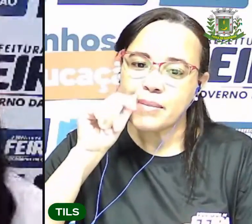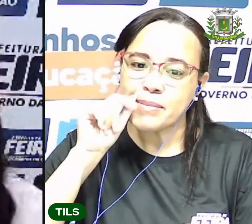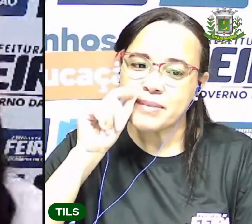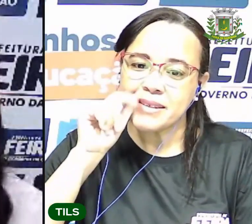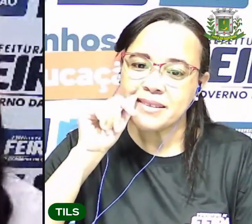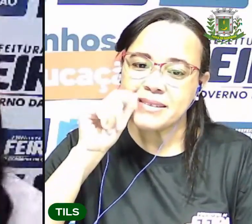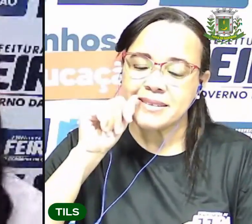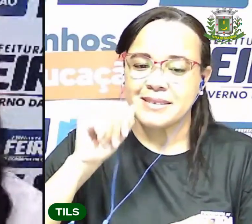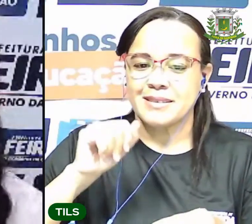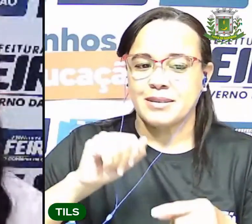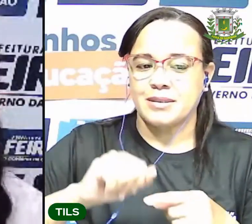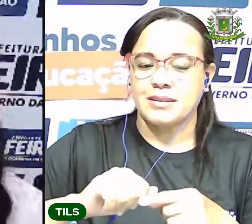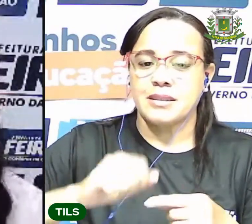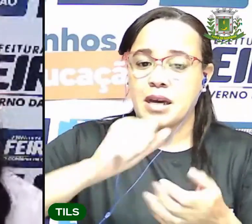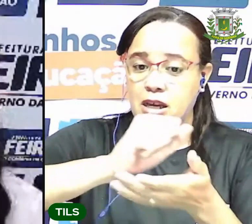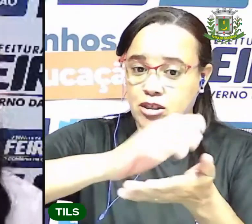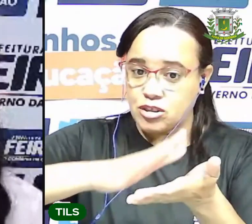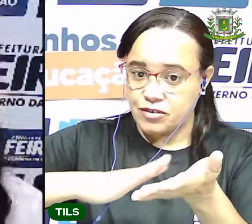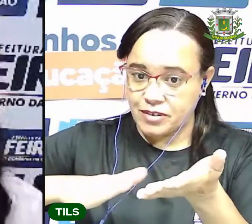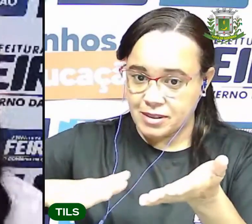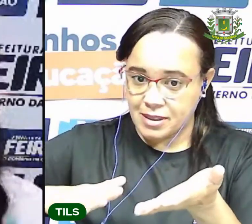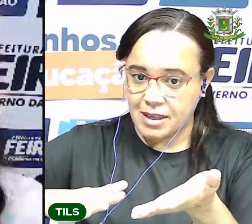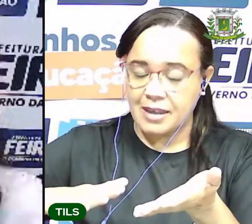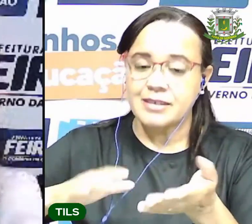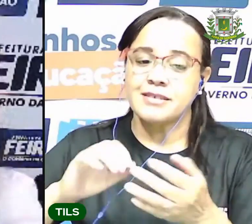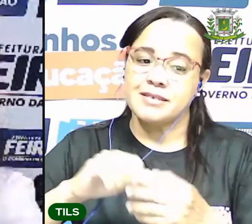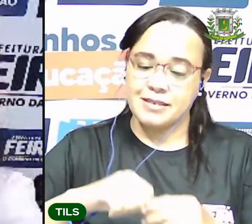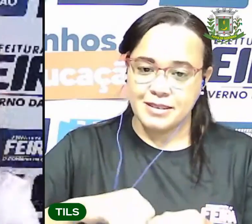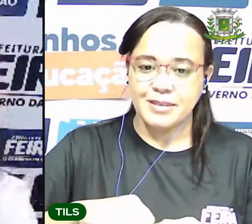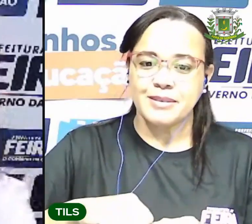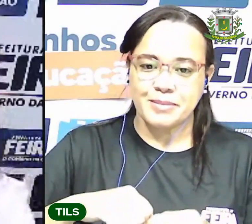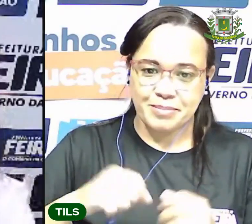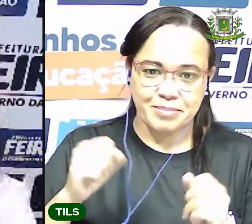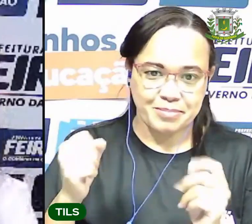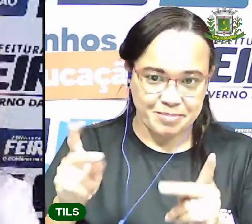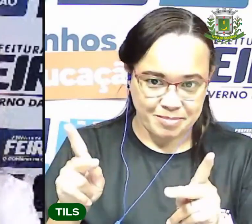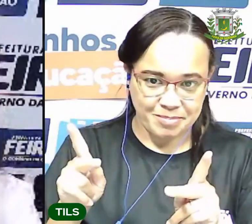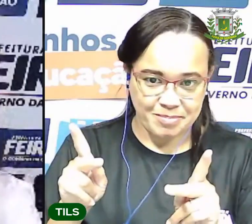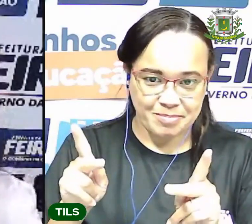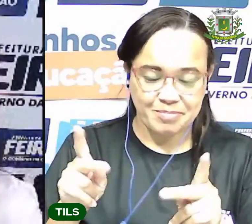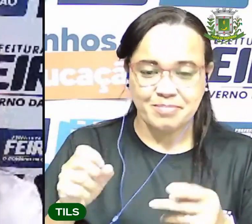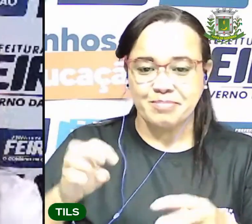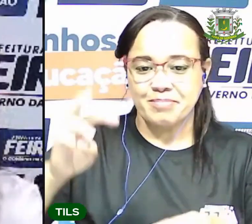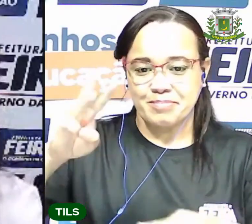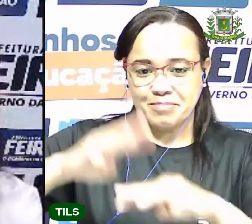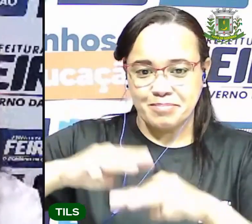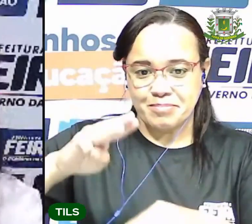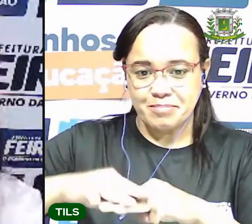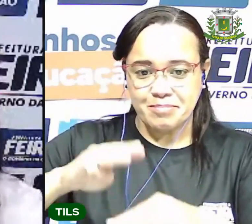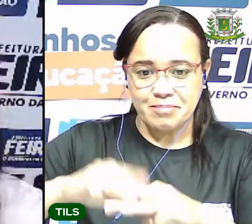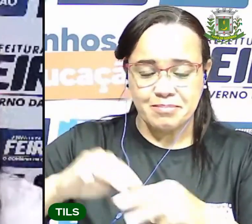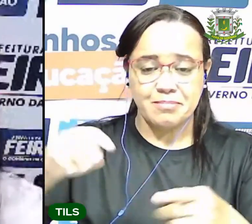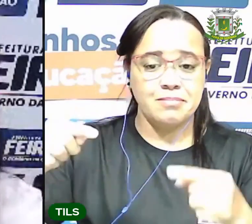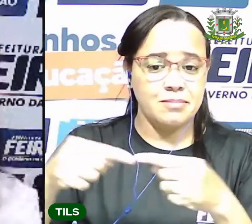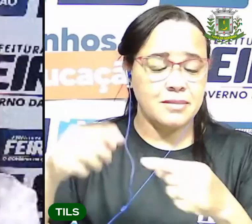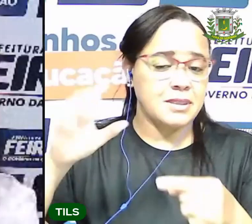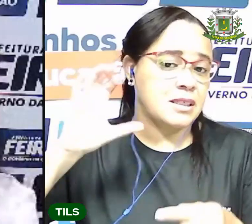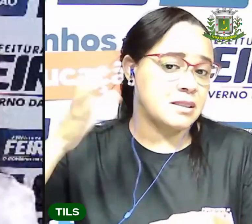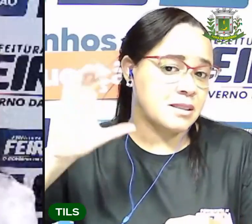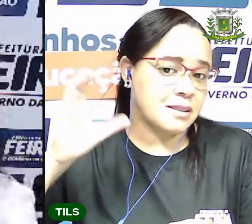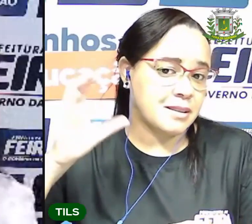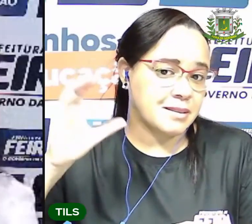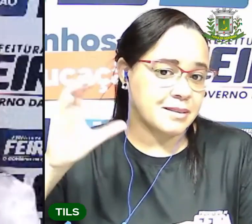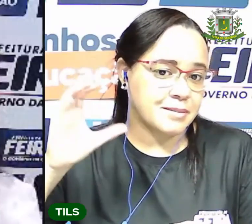a sua atividade de Matemática e Ciências da Natureza, tá?